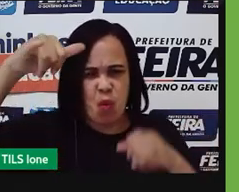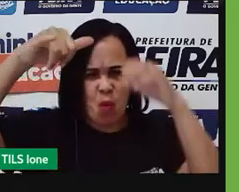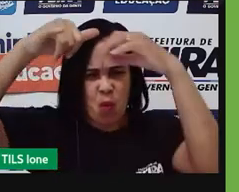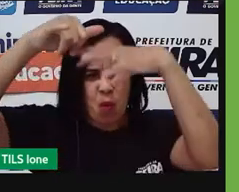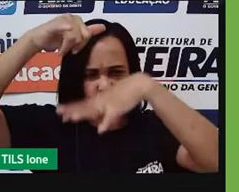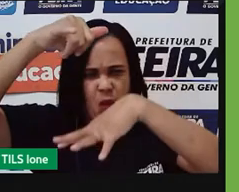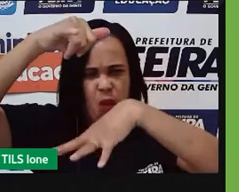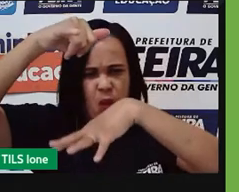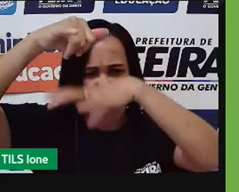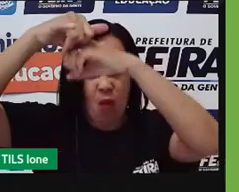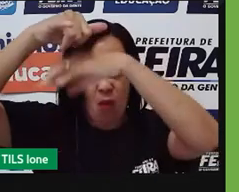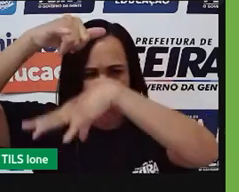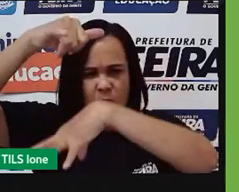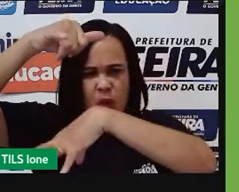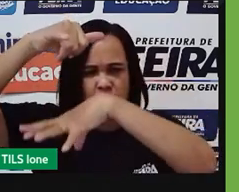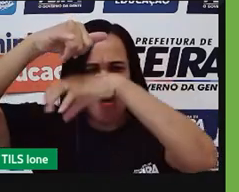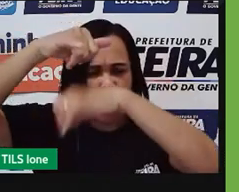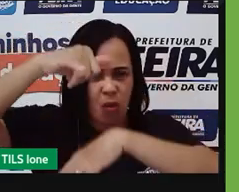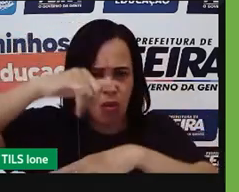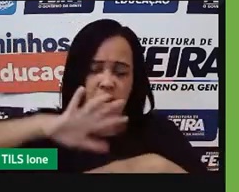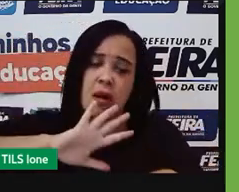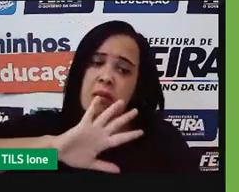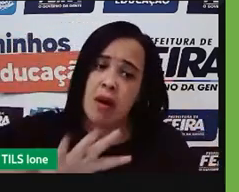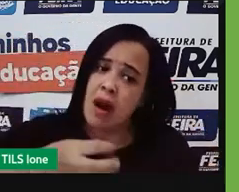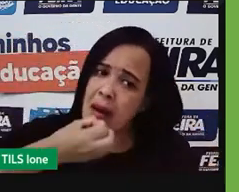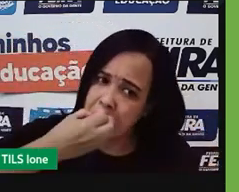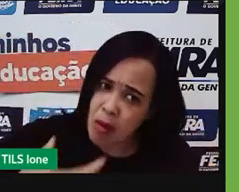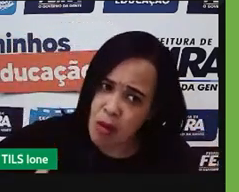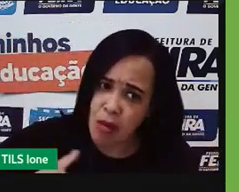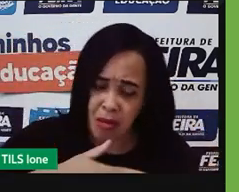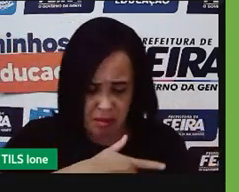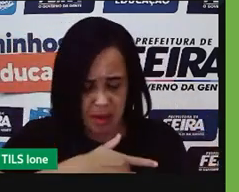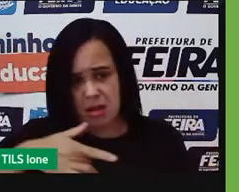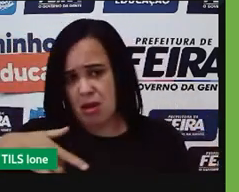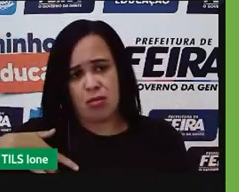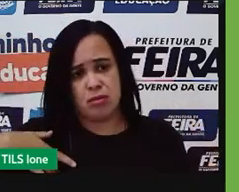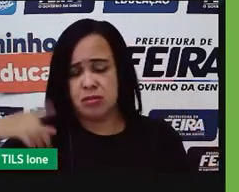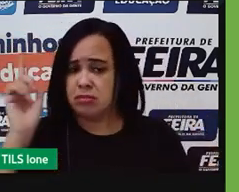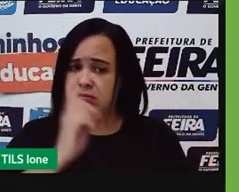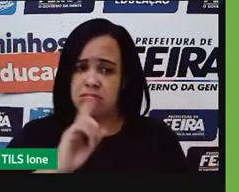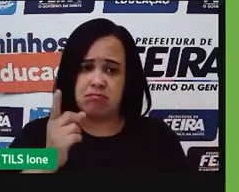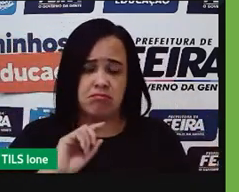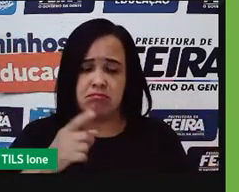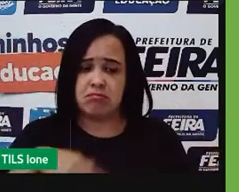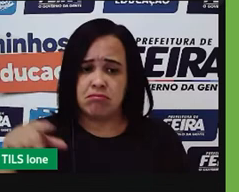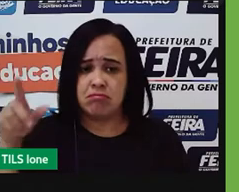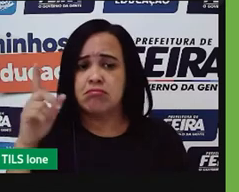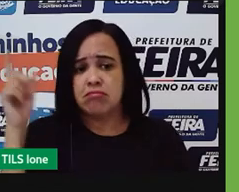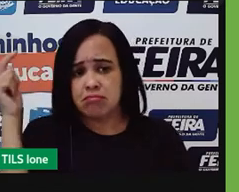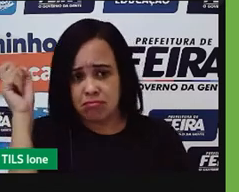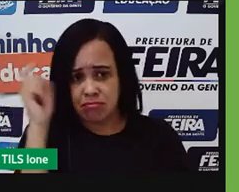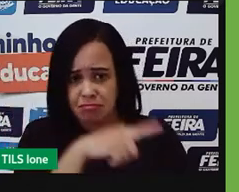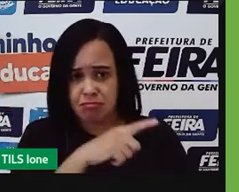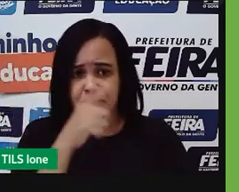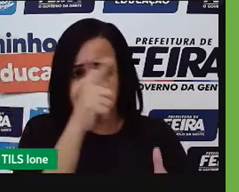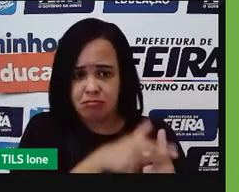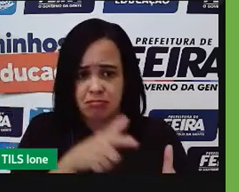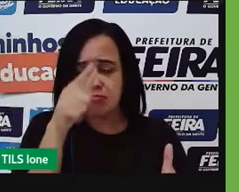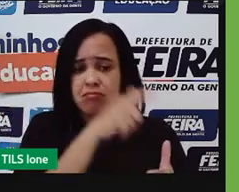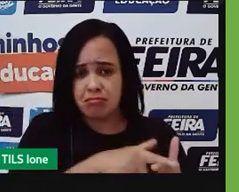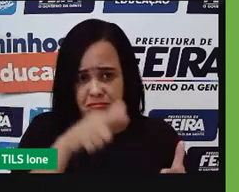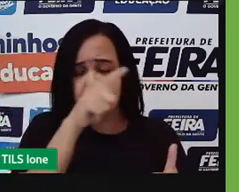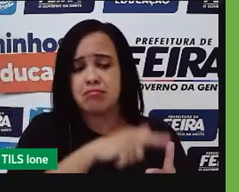pouco a nossa saúde, porque ele é um pouco, não, muito, a nossa saúde, pelo fato de a gente estar consumindo muitos deles, né, metais